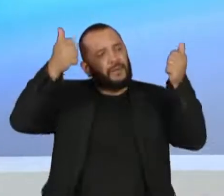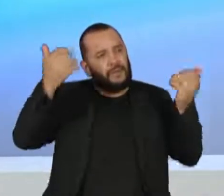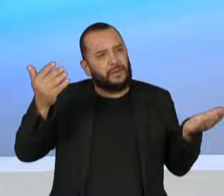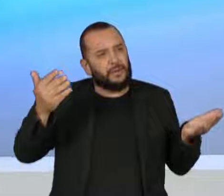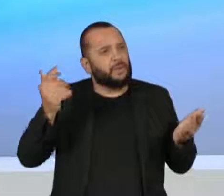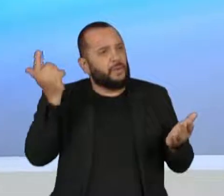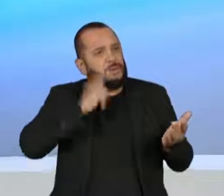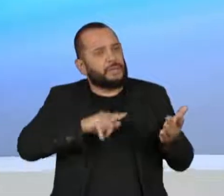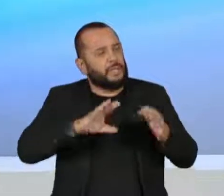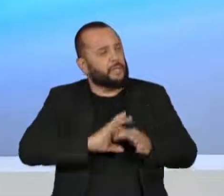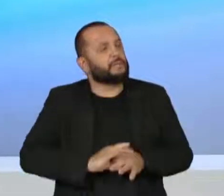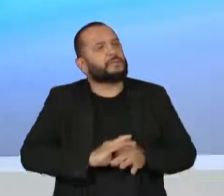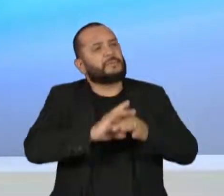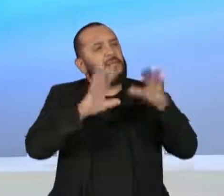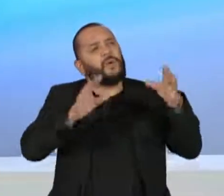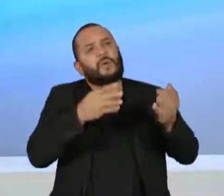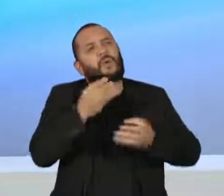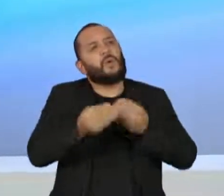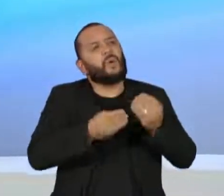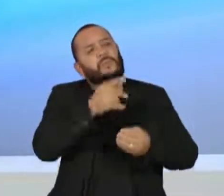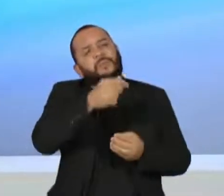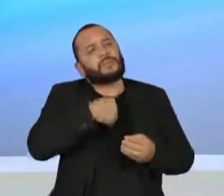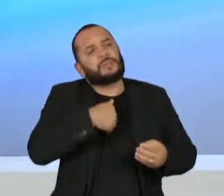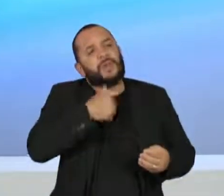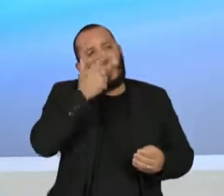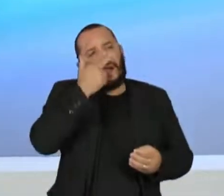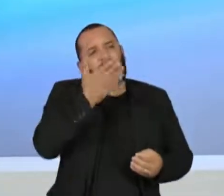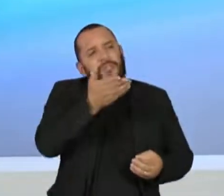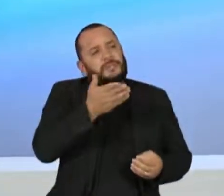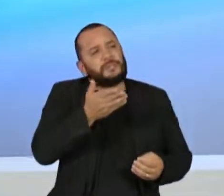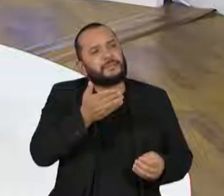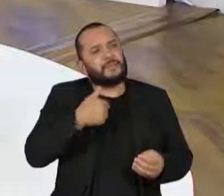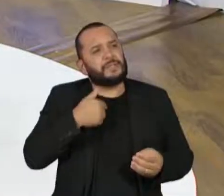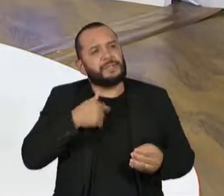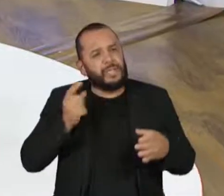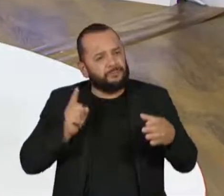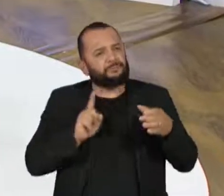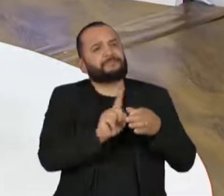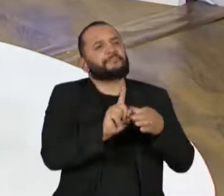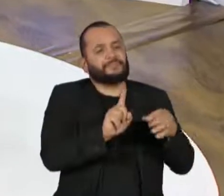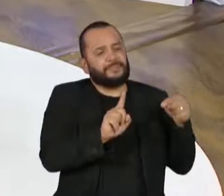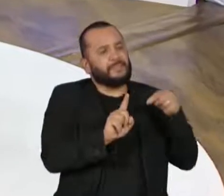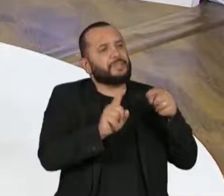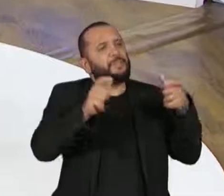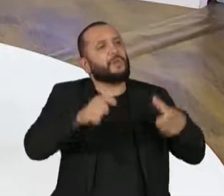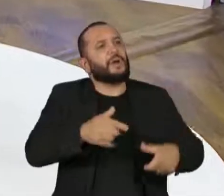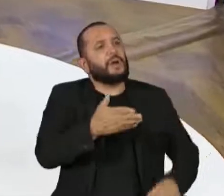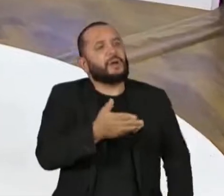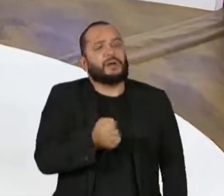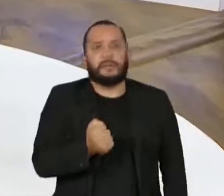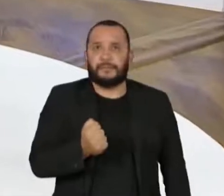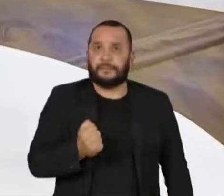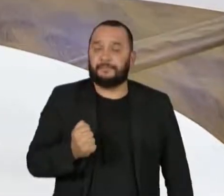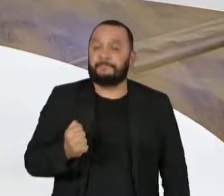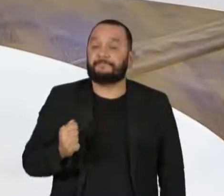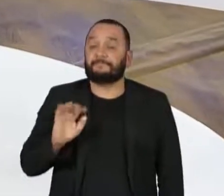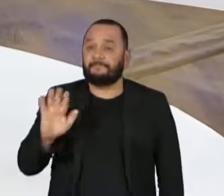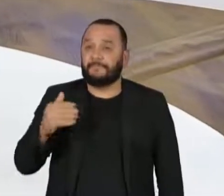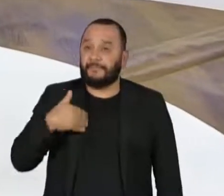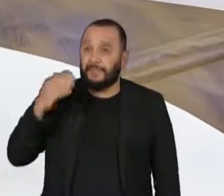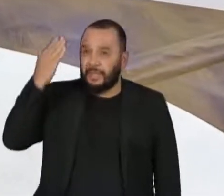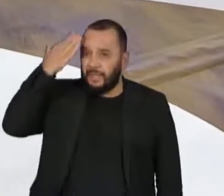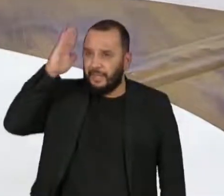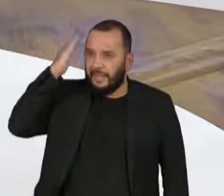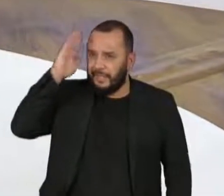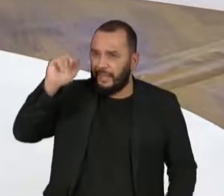libertários? Como é que você se coloca nesse lugar? Eu acho que uma das coisas que me ajuda a enxergar isso com um pouco mais de clareza